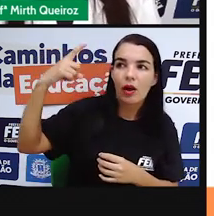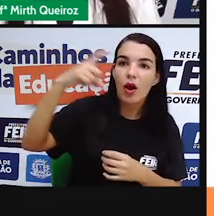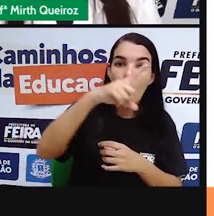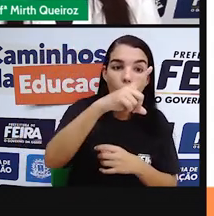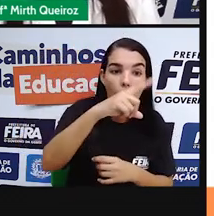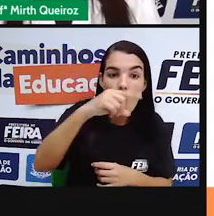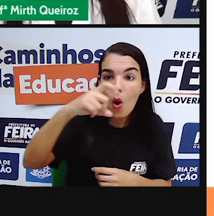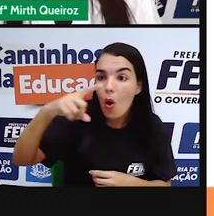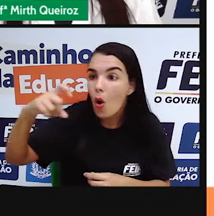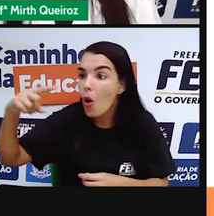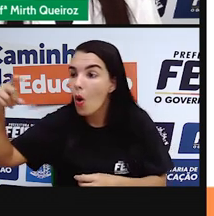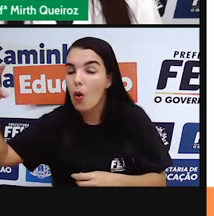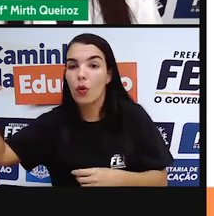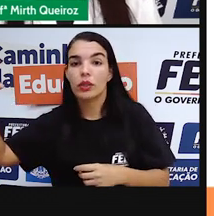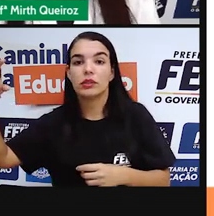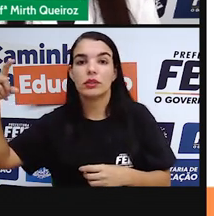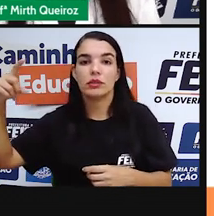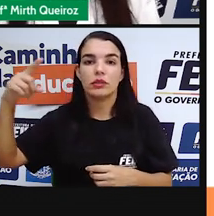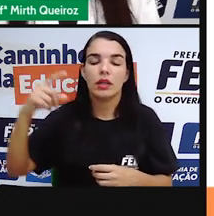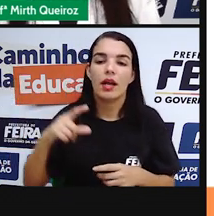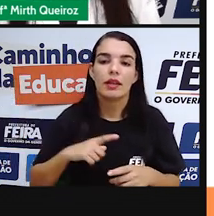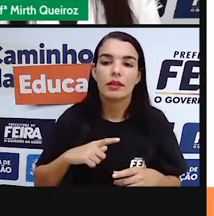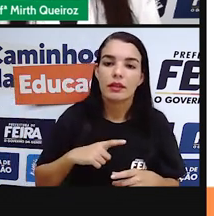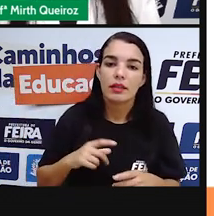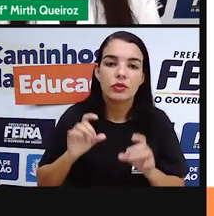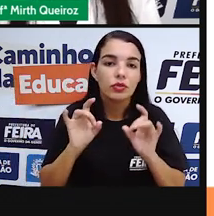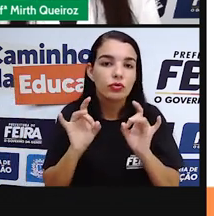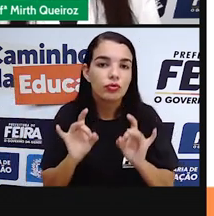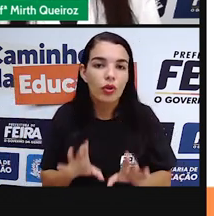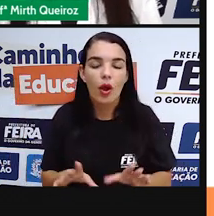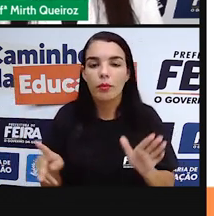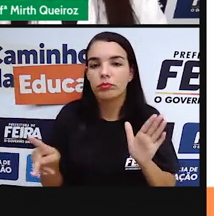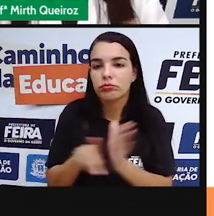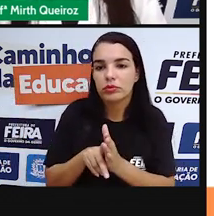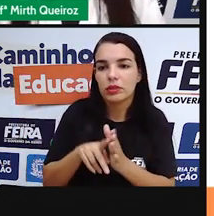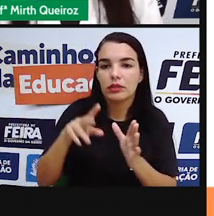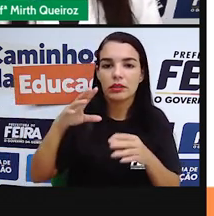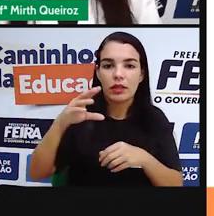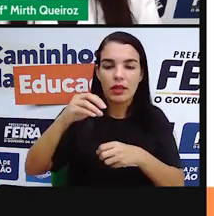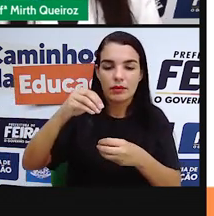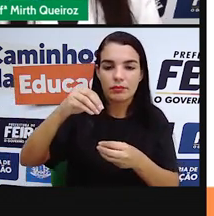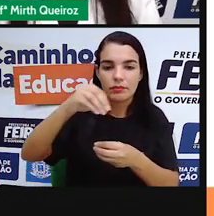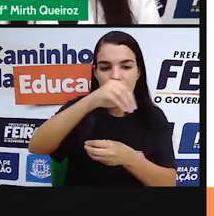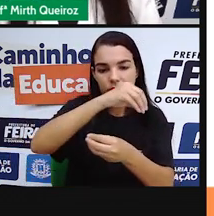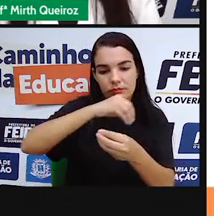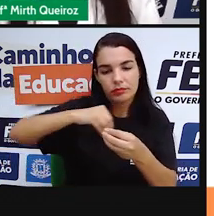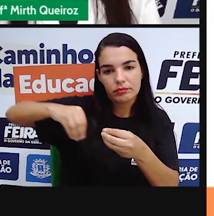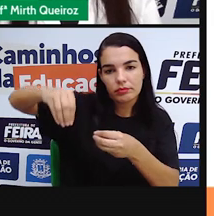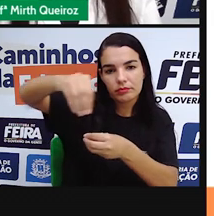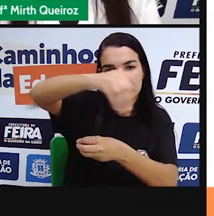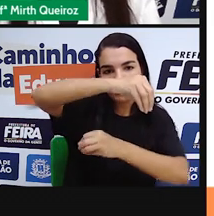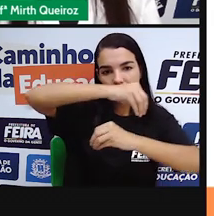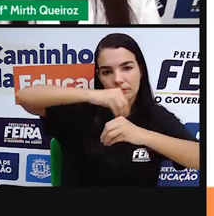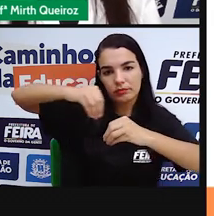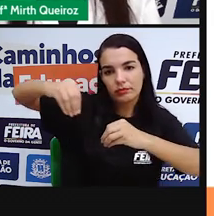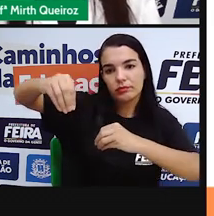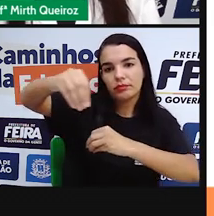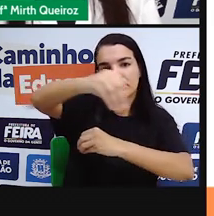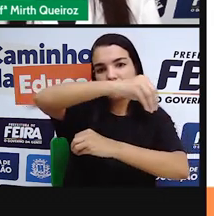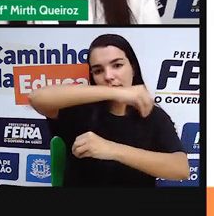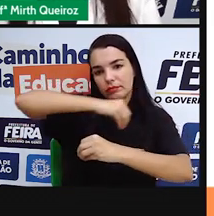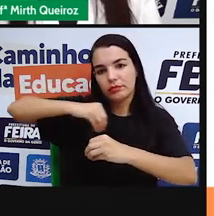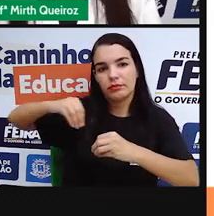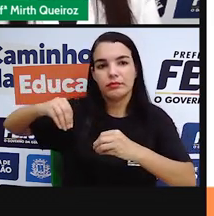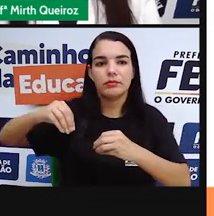caso do satélite natural, é aquele satélite que ele surgiu naturalmente, né, que nesse caso